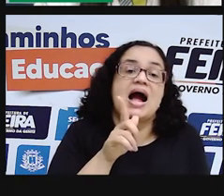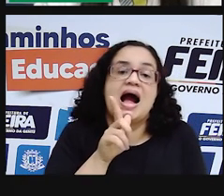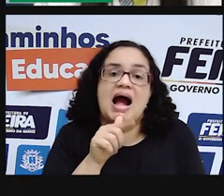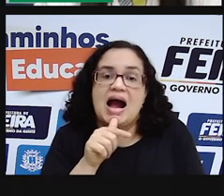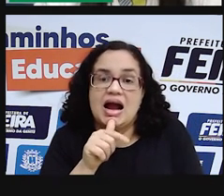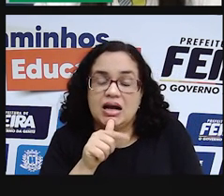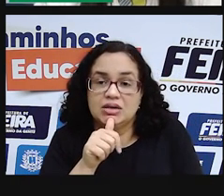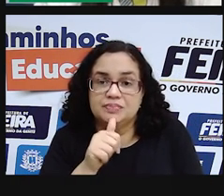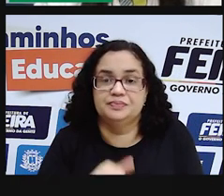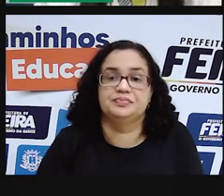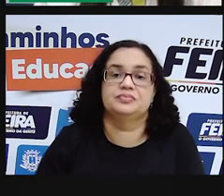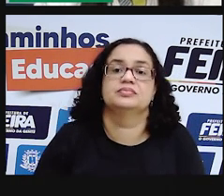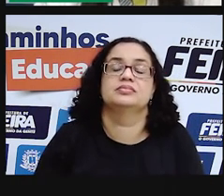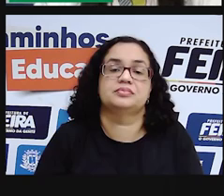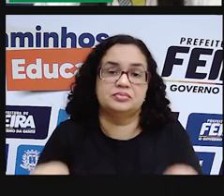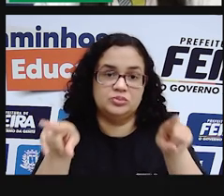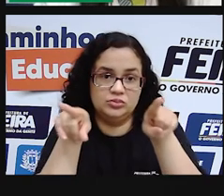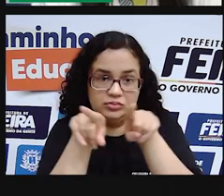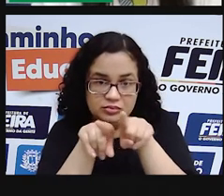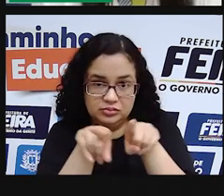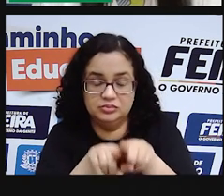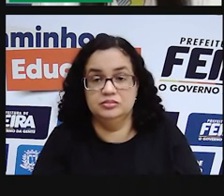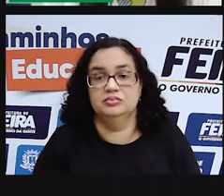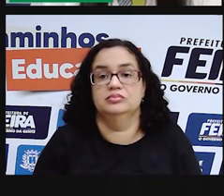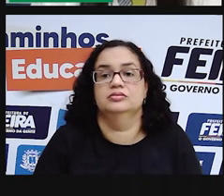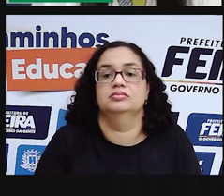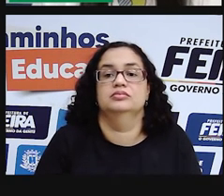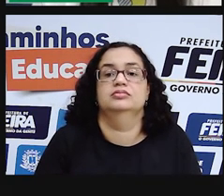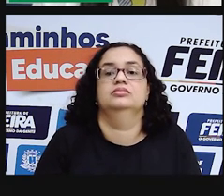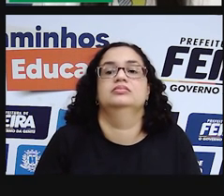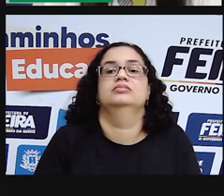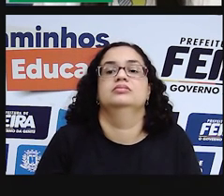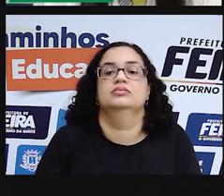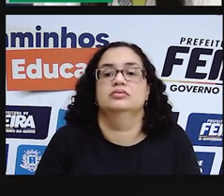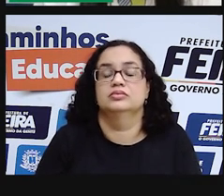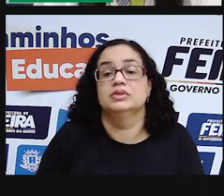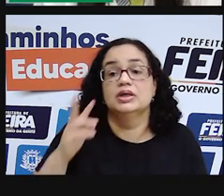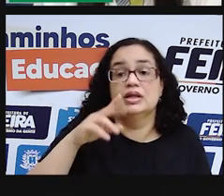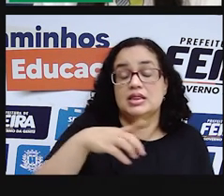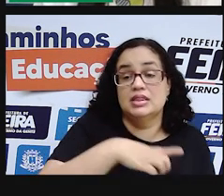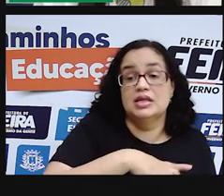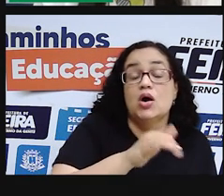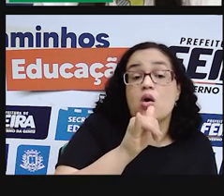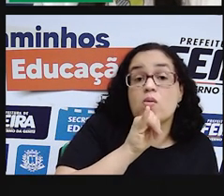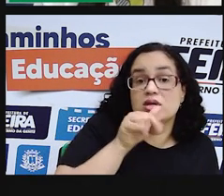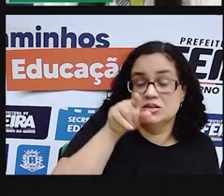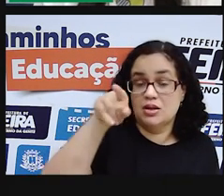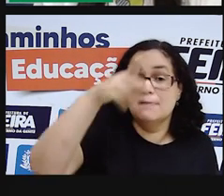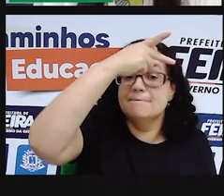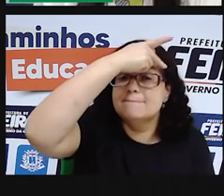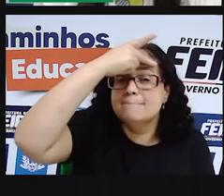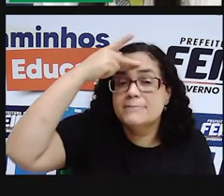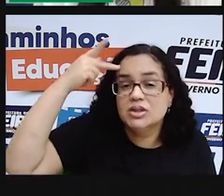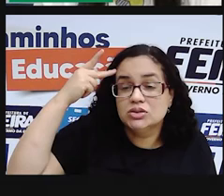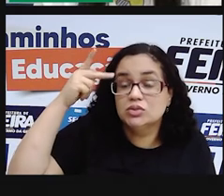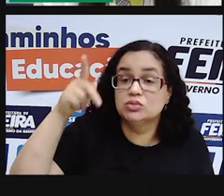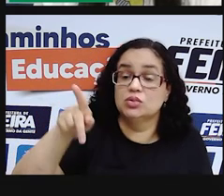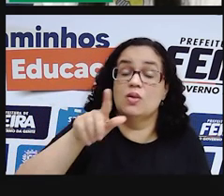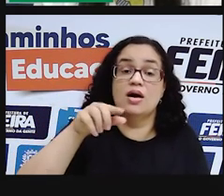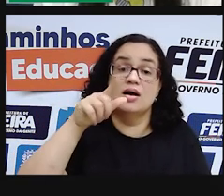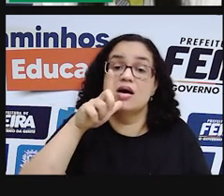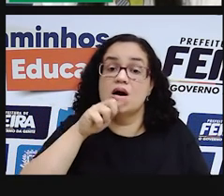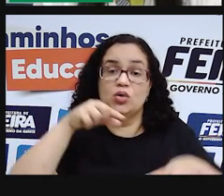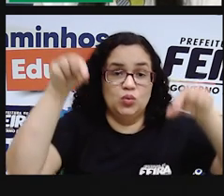água e de ambiente aquático também para outras espécies. Aí tem um exemplo mostrando pessoas utilizando a